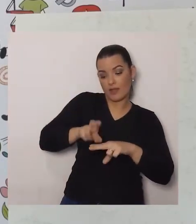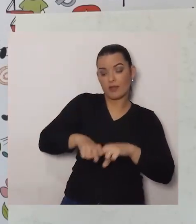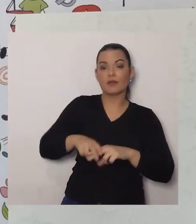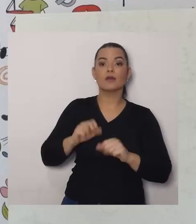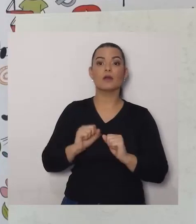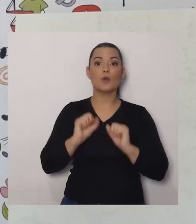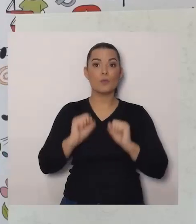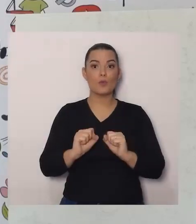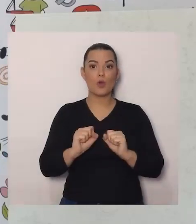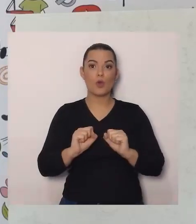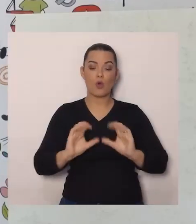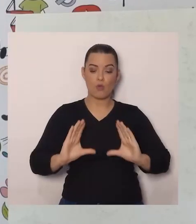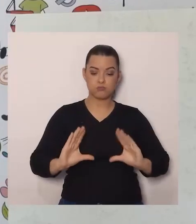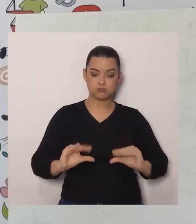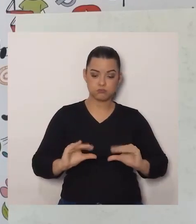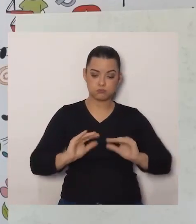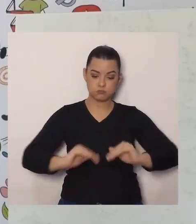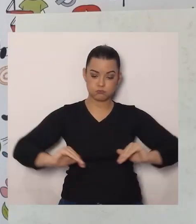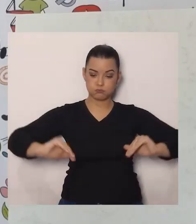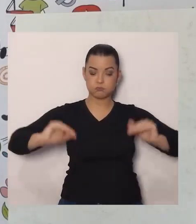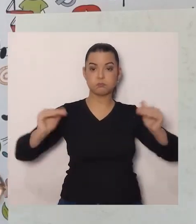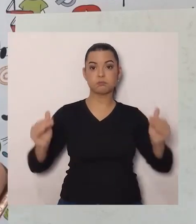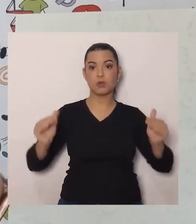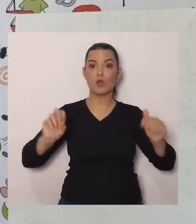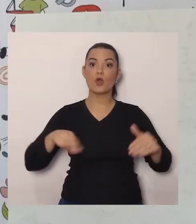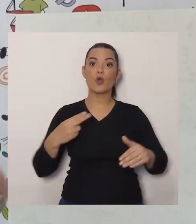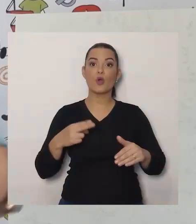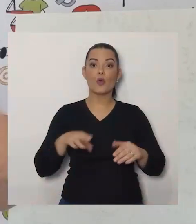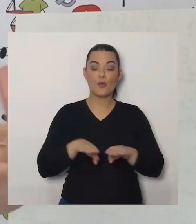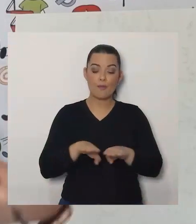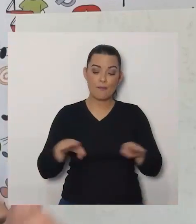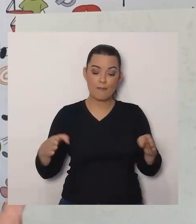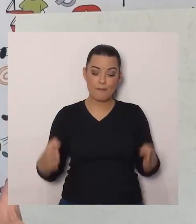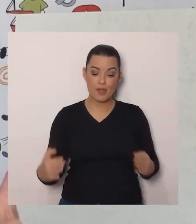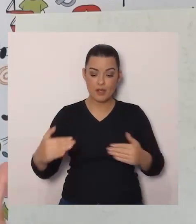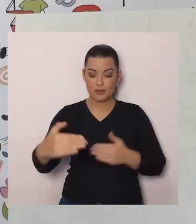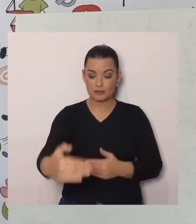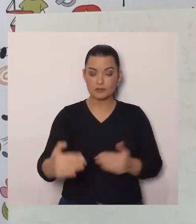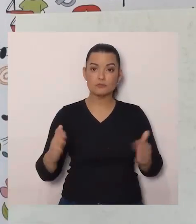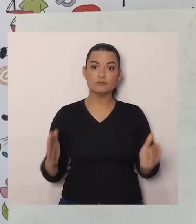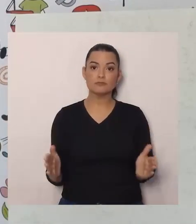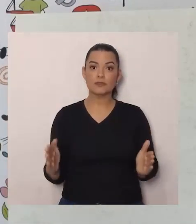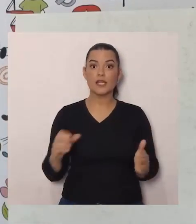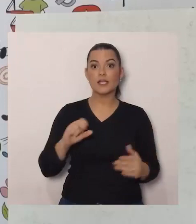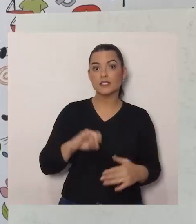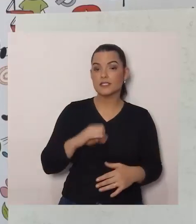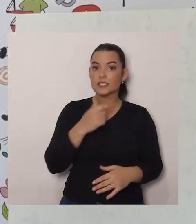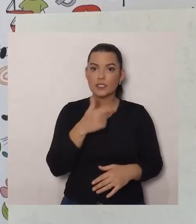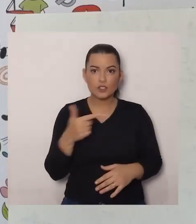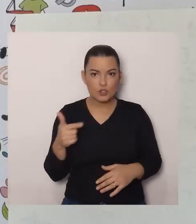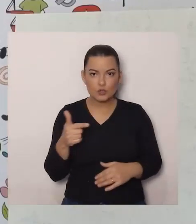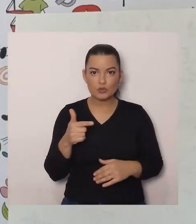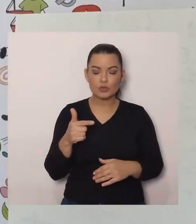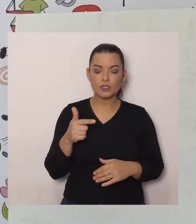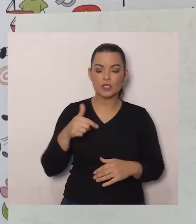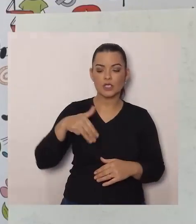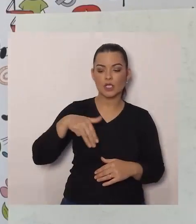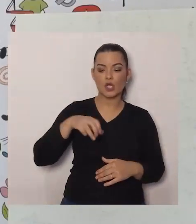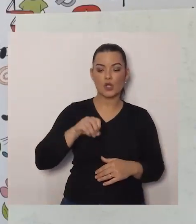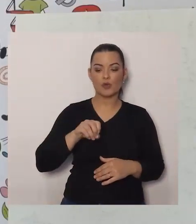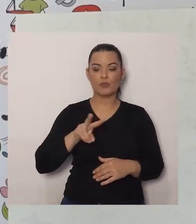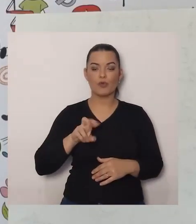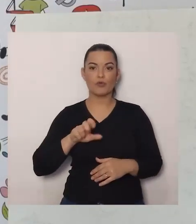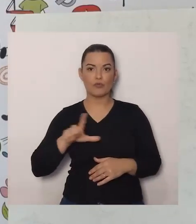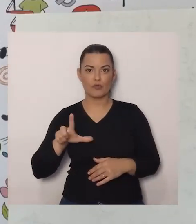mesinha, Vocês escolhem, Se não tiver nenhum móvel grande, Onde vocês consigam fazer, Essa observação de